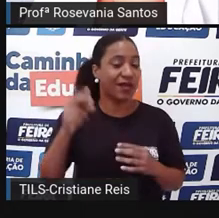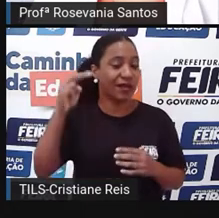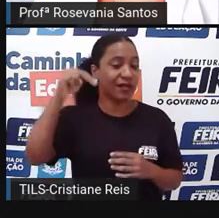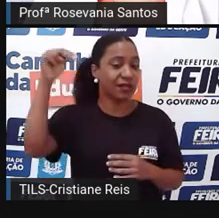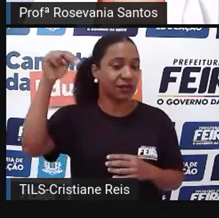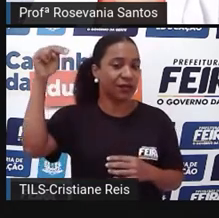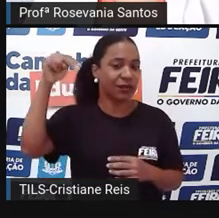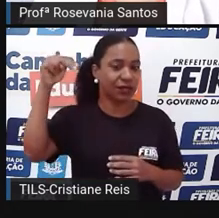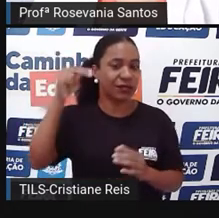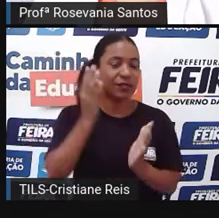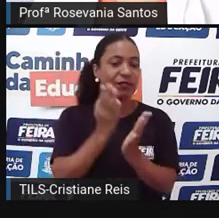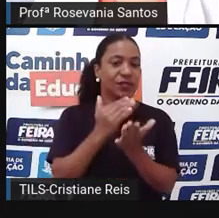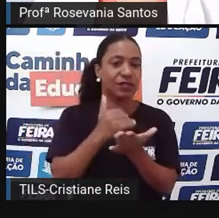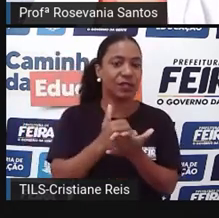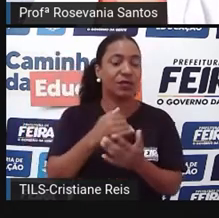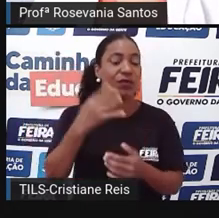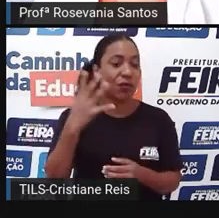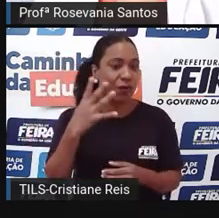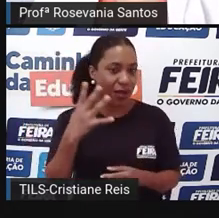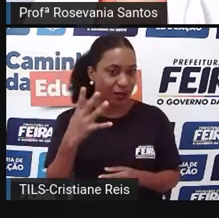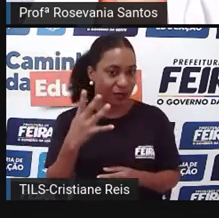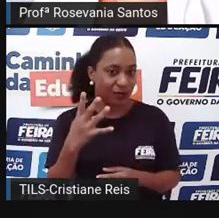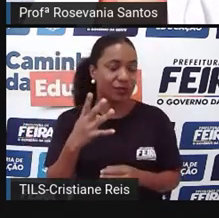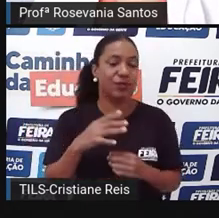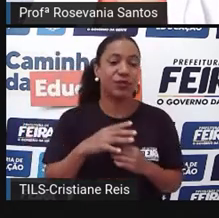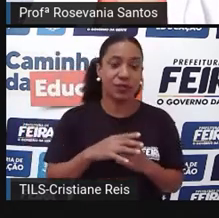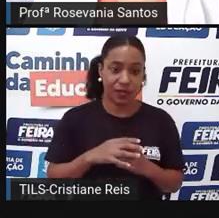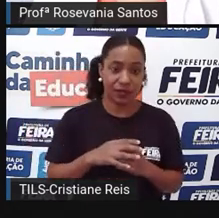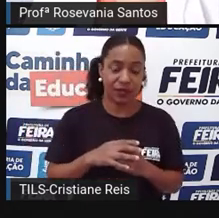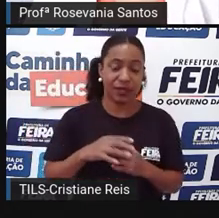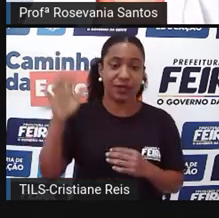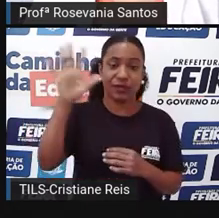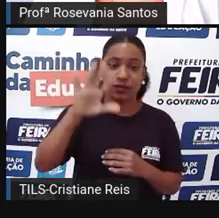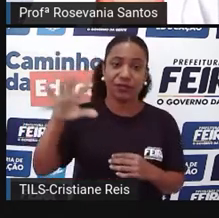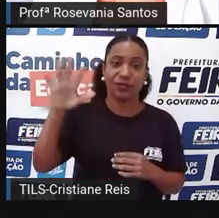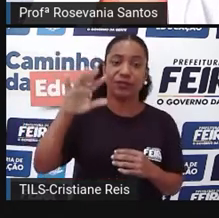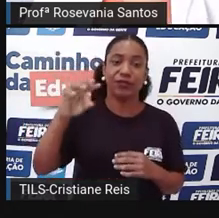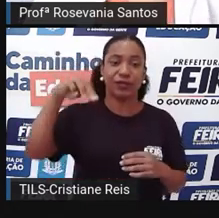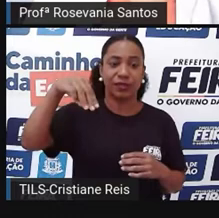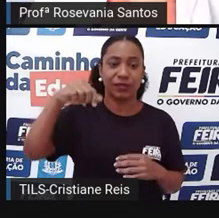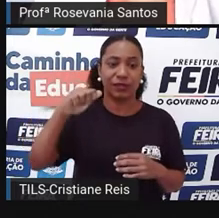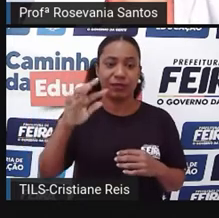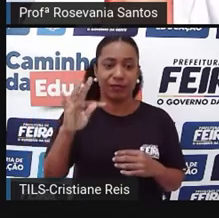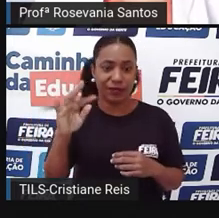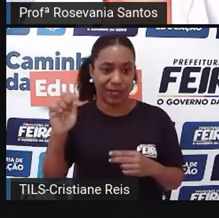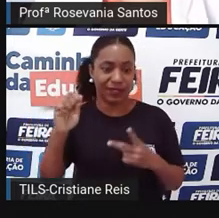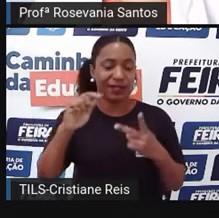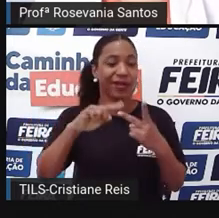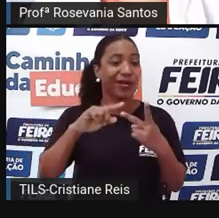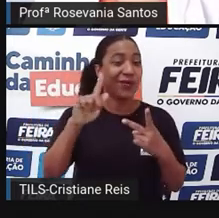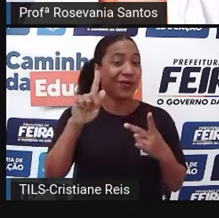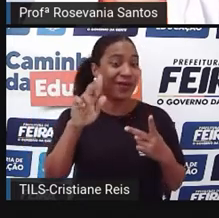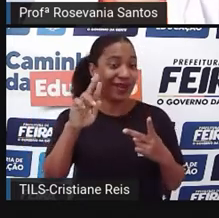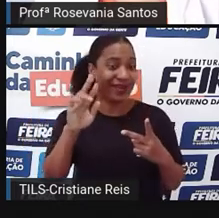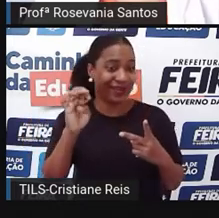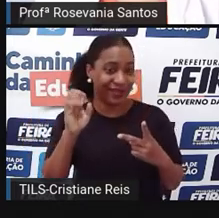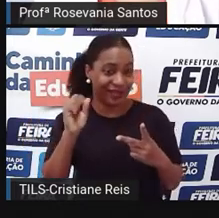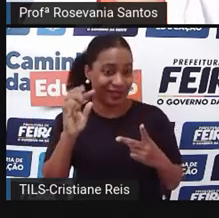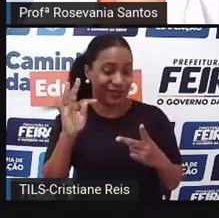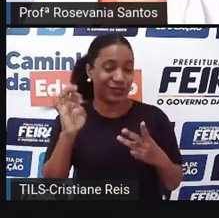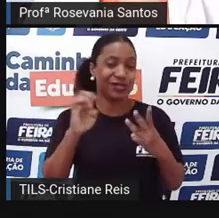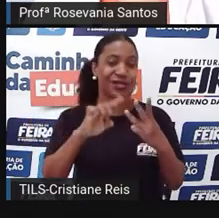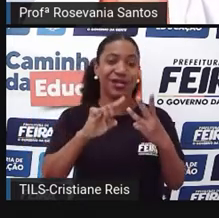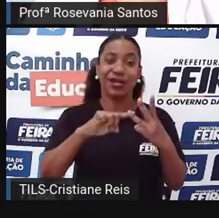sub-regiões. Aí nós temos a zona da mata, nós temos o agreste, o sertão e o meio norte.